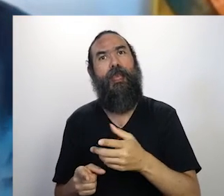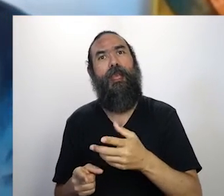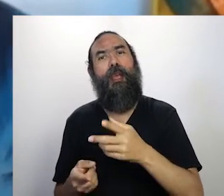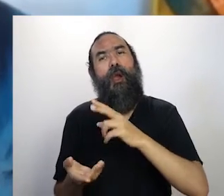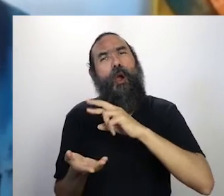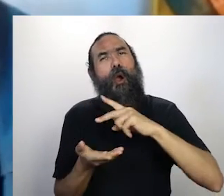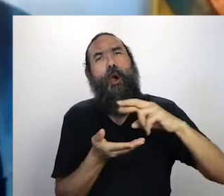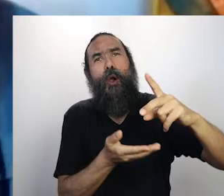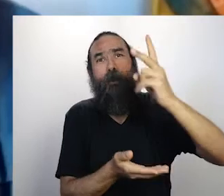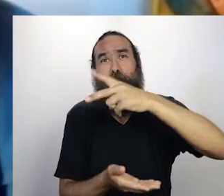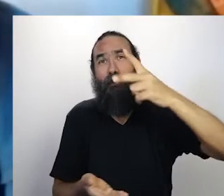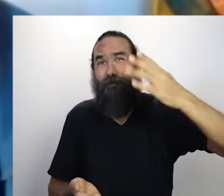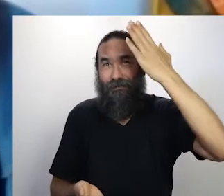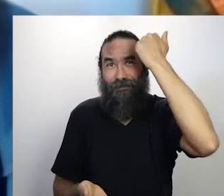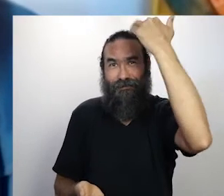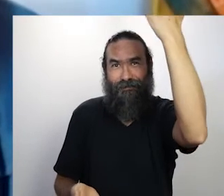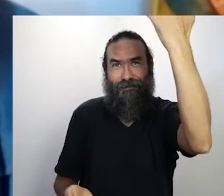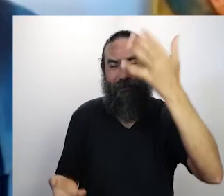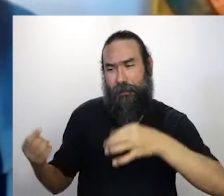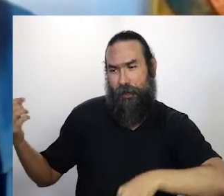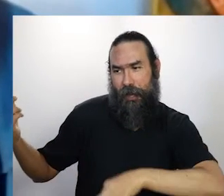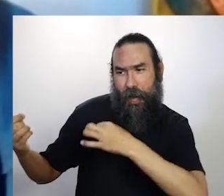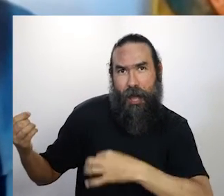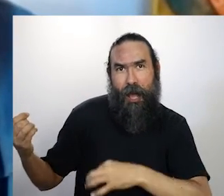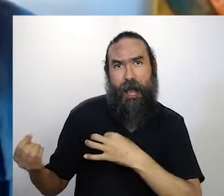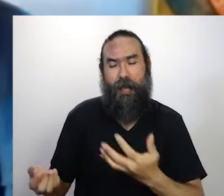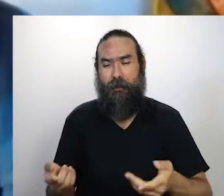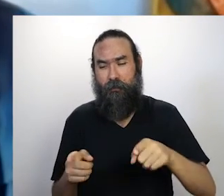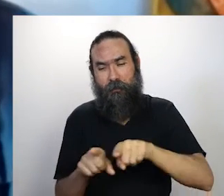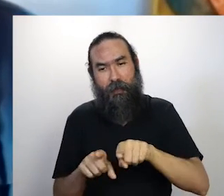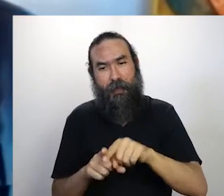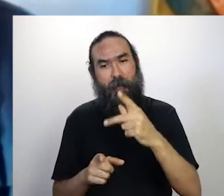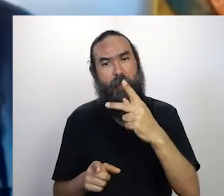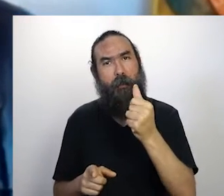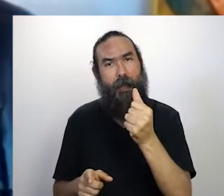de Vicência, Rafa da Rabeca, Patrícia Correia,